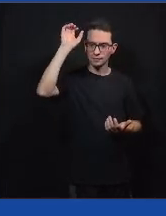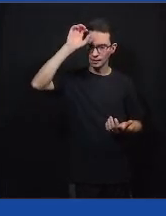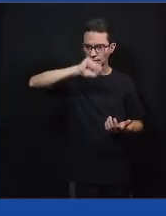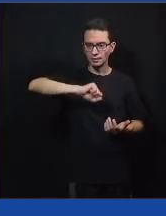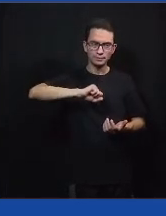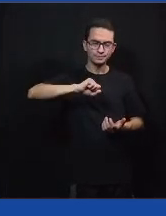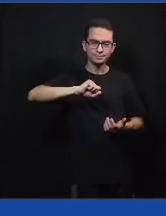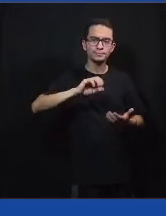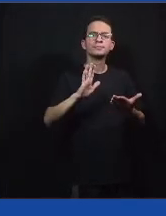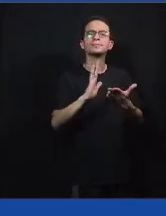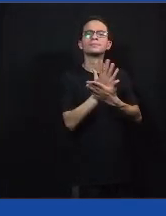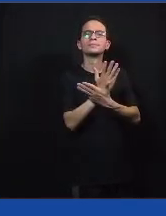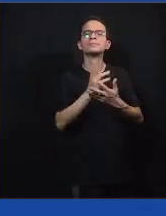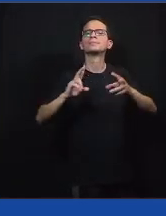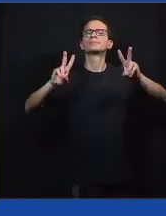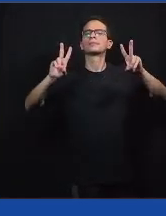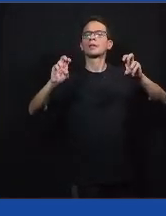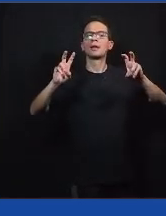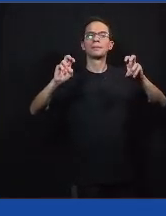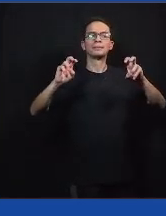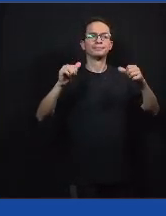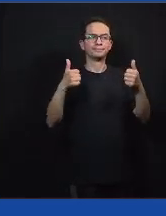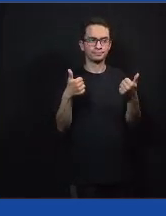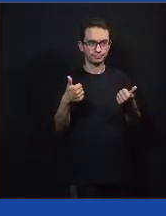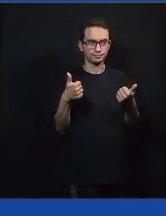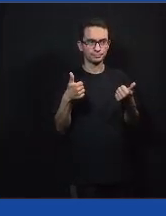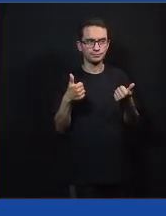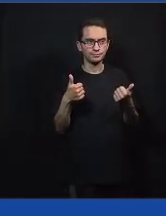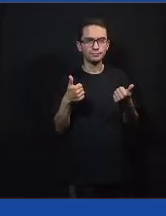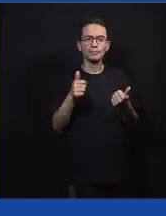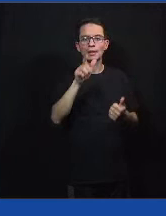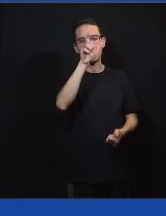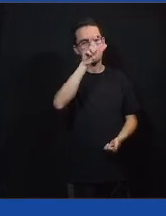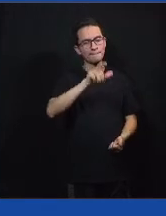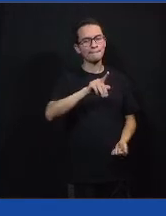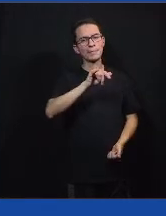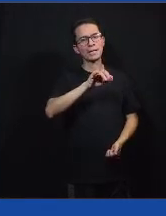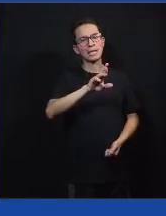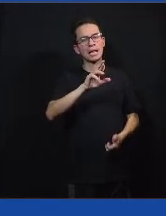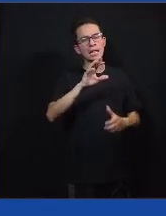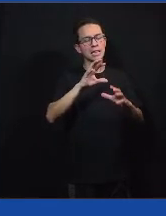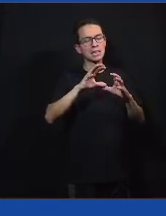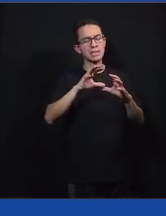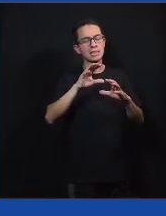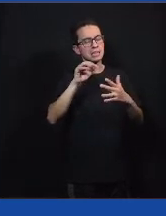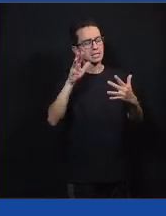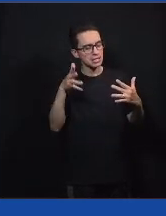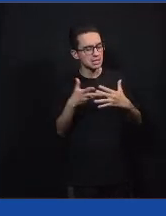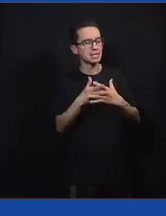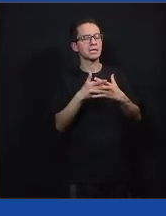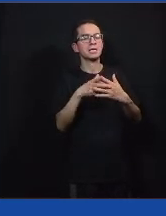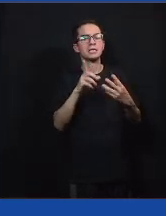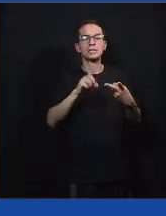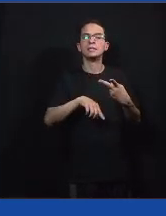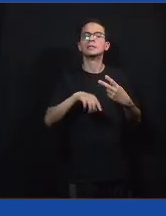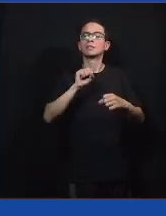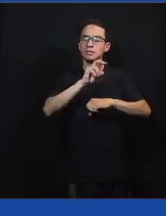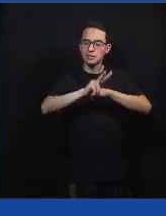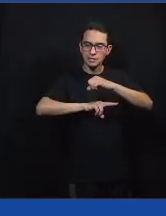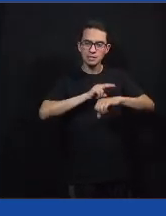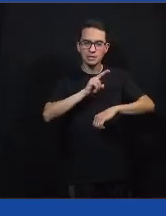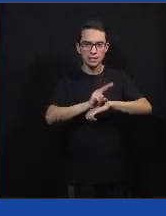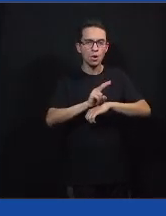temáticas, antes de eu explicar. A gente tem um pilar da cidadania, da democracia, da diversidade, da sustentabilidade, um pilar